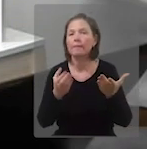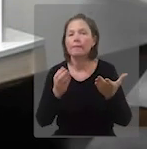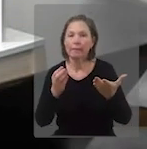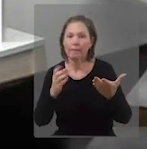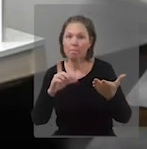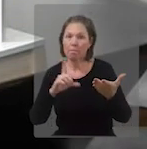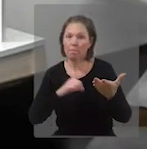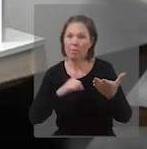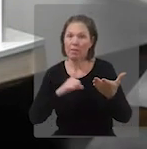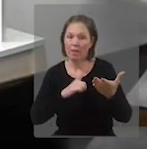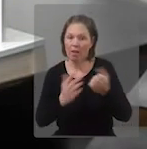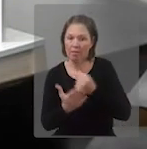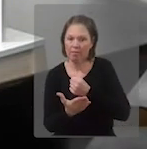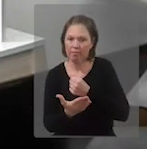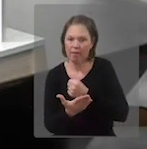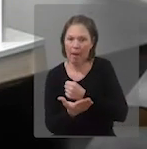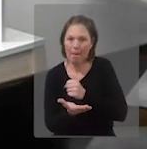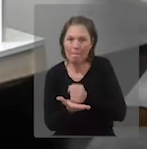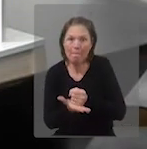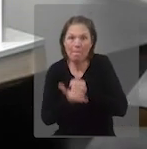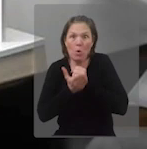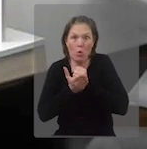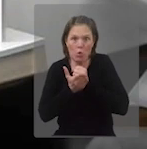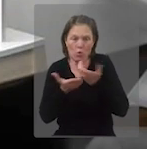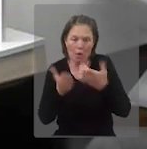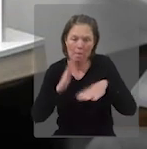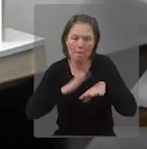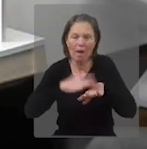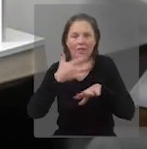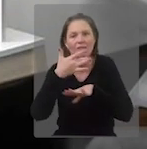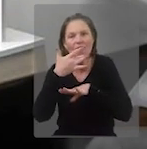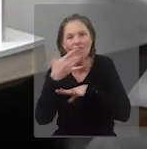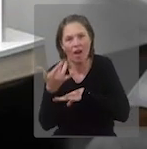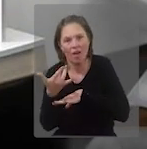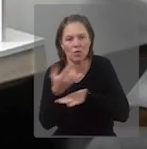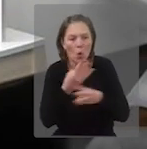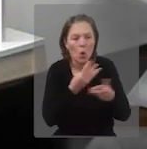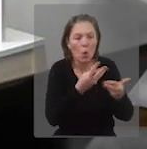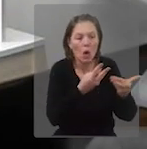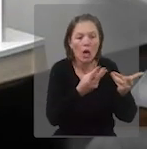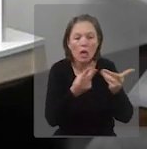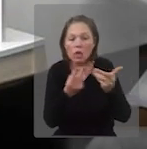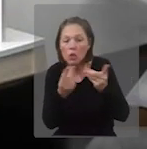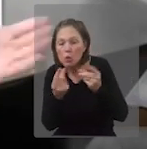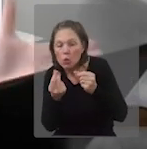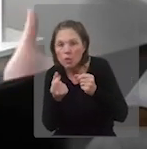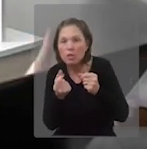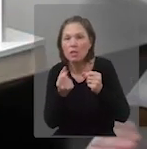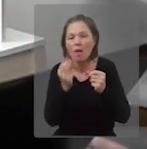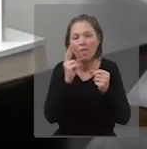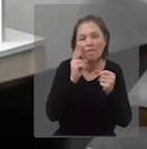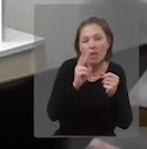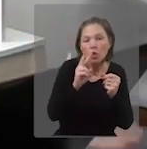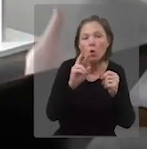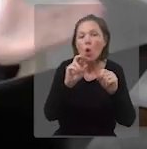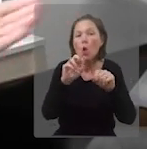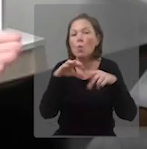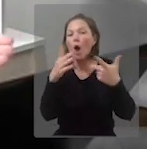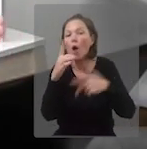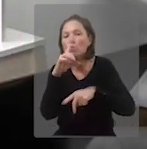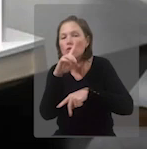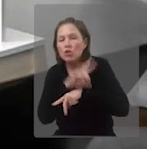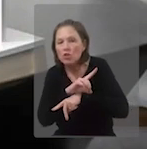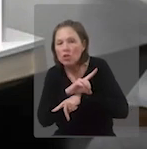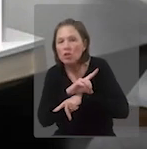vem com esse acréscimo. Você pode visualizar os dados, quantos,